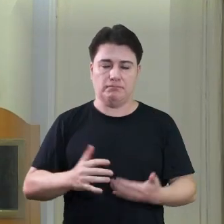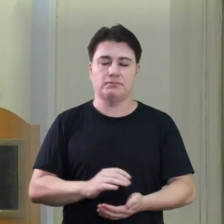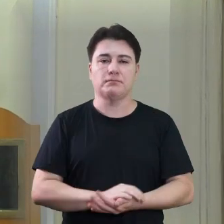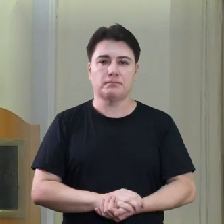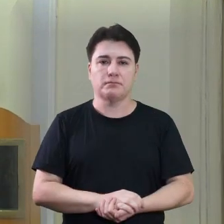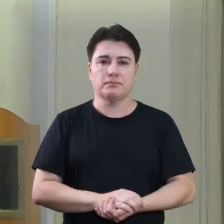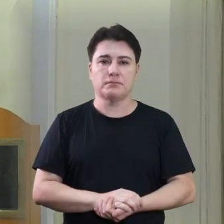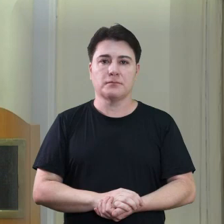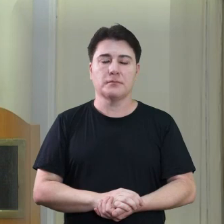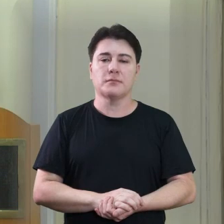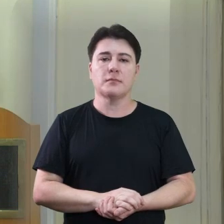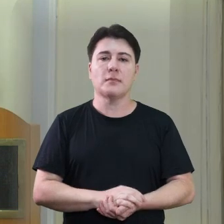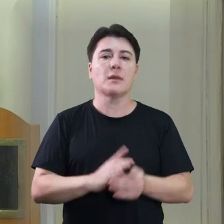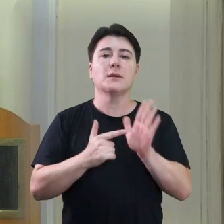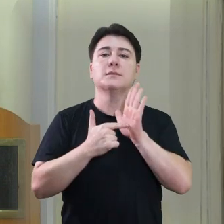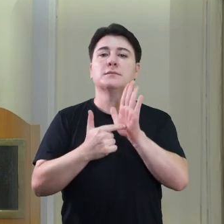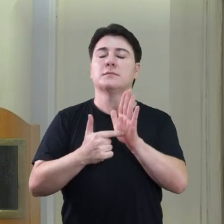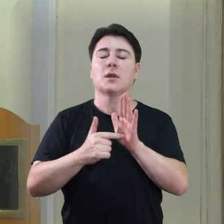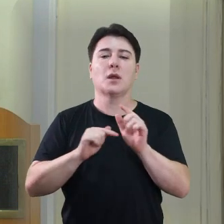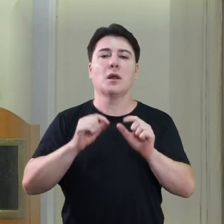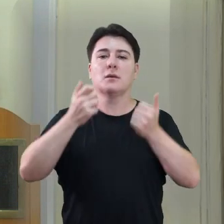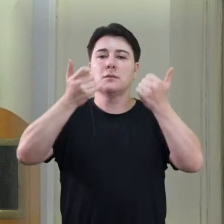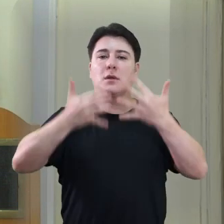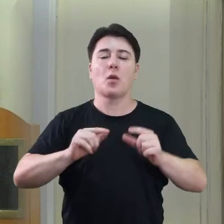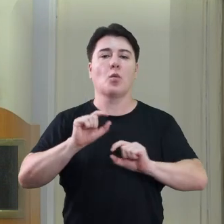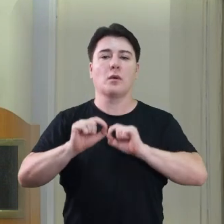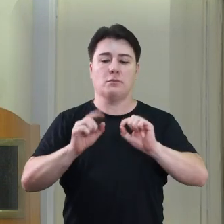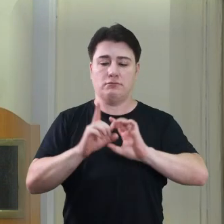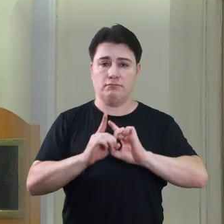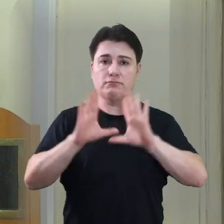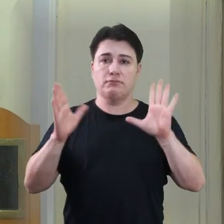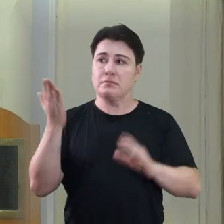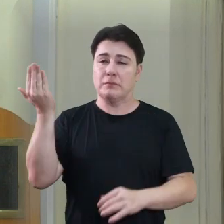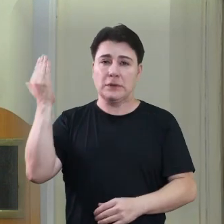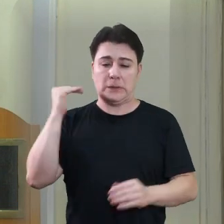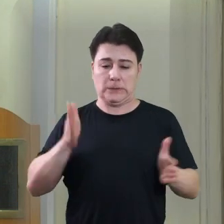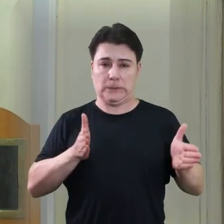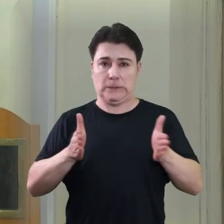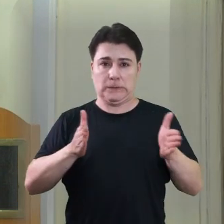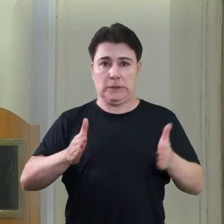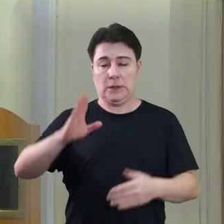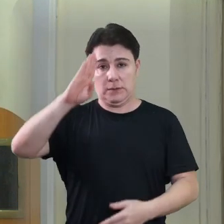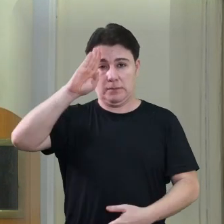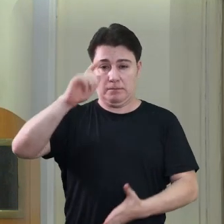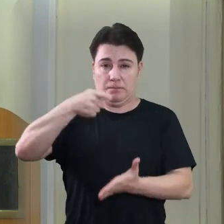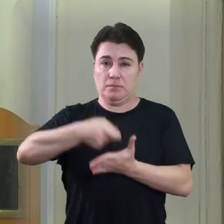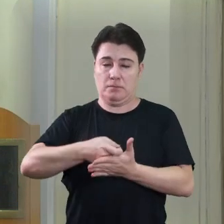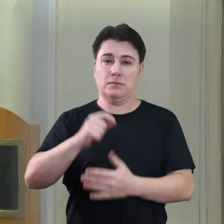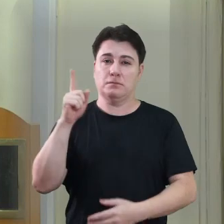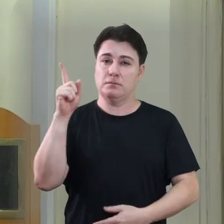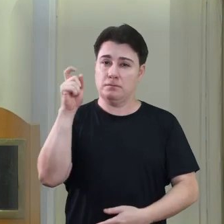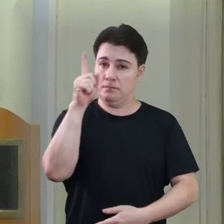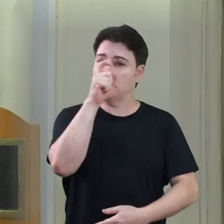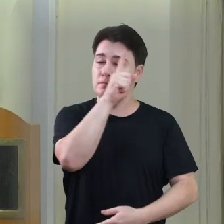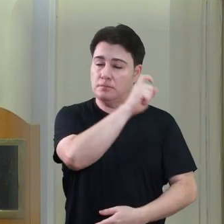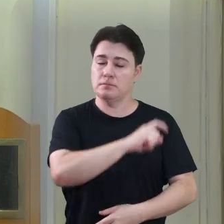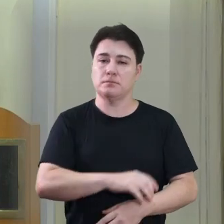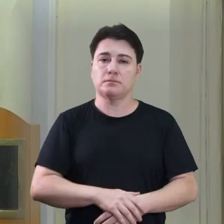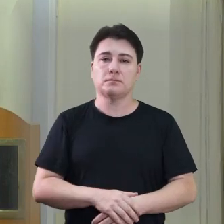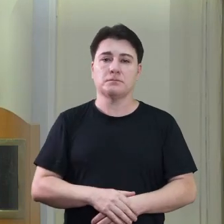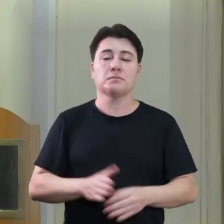Quem tem que ficar claro é que ela foi uma defensora da democracia em uma época obscura, nas trevas da ditadura militar.